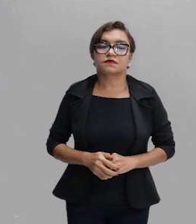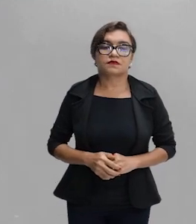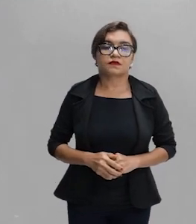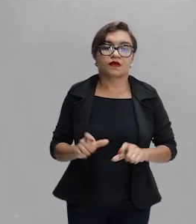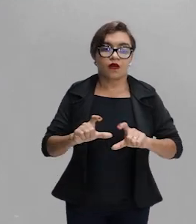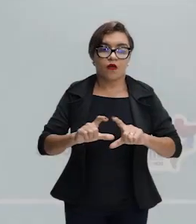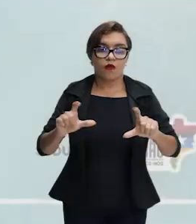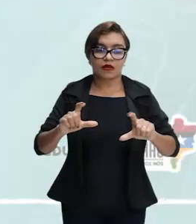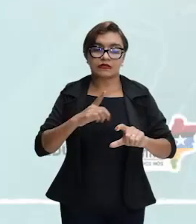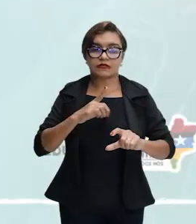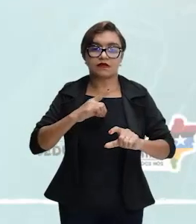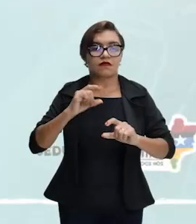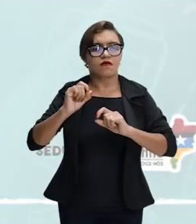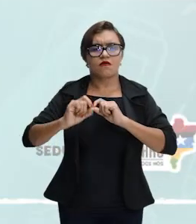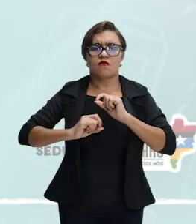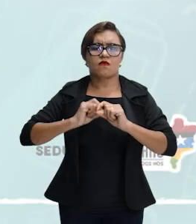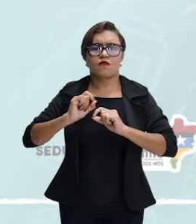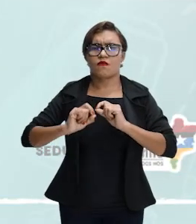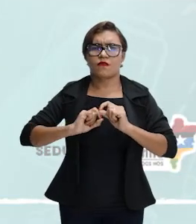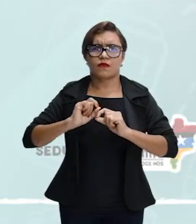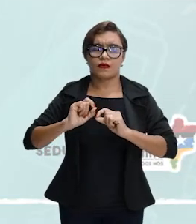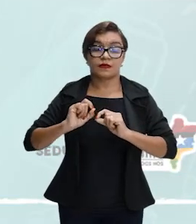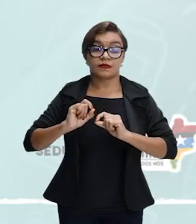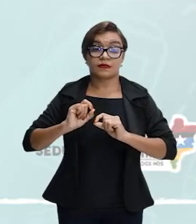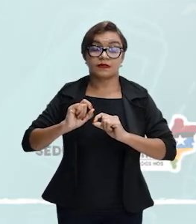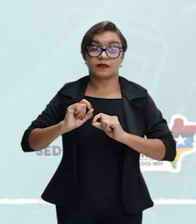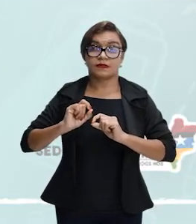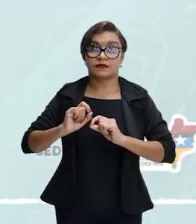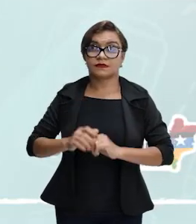E uma das e uma das